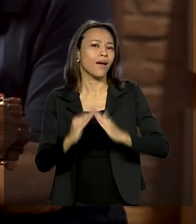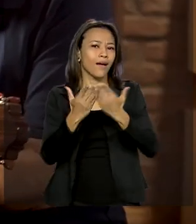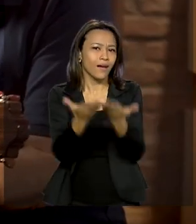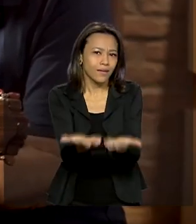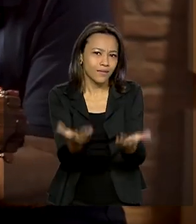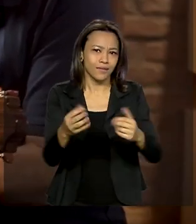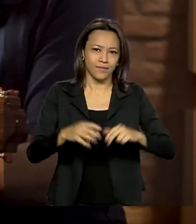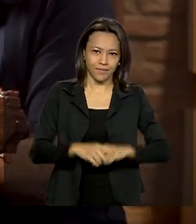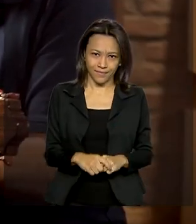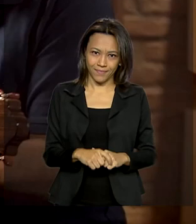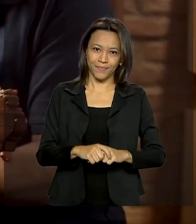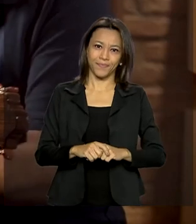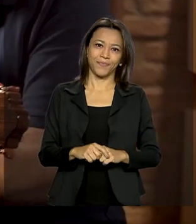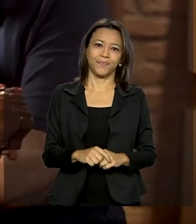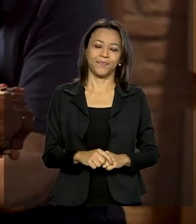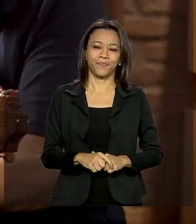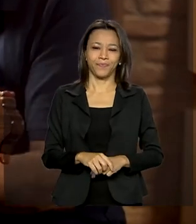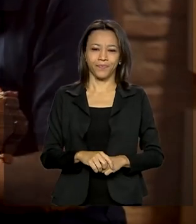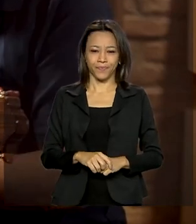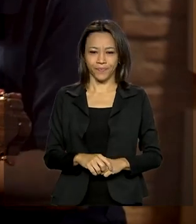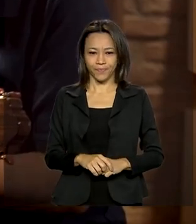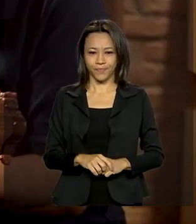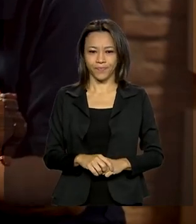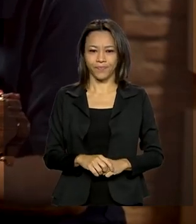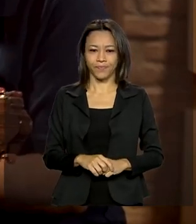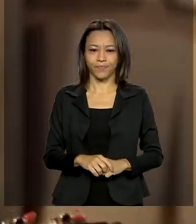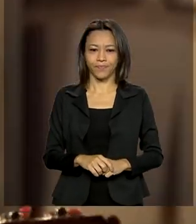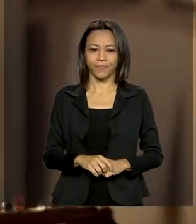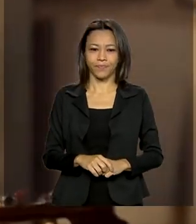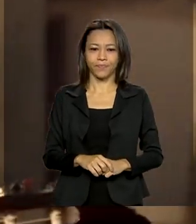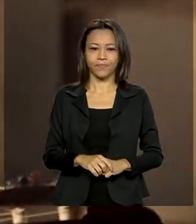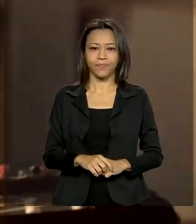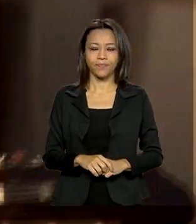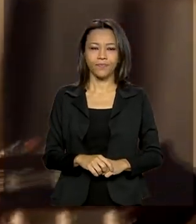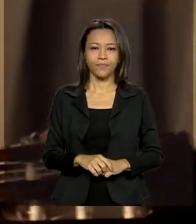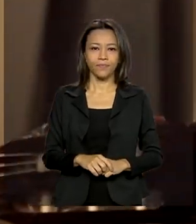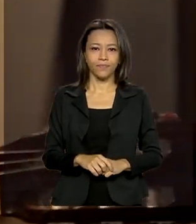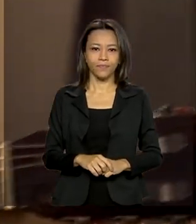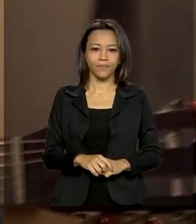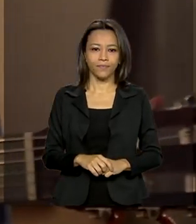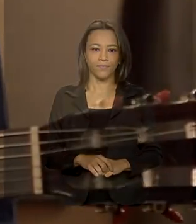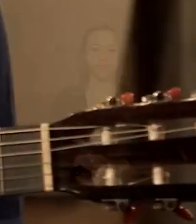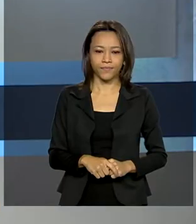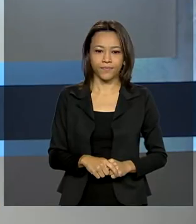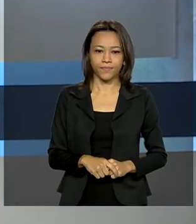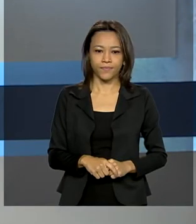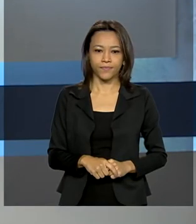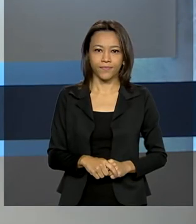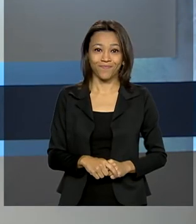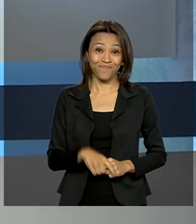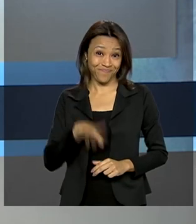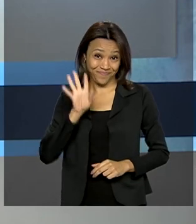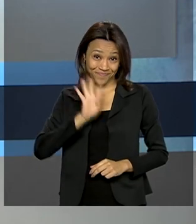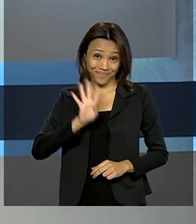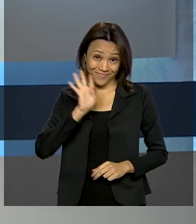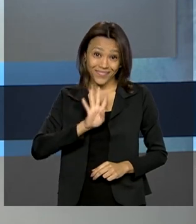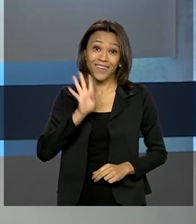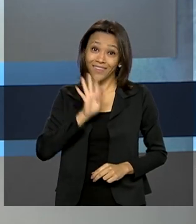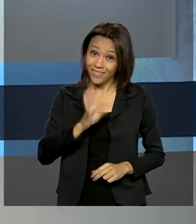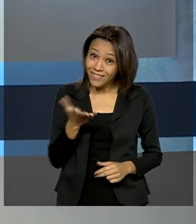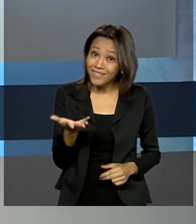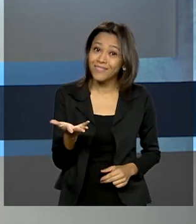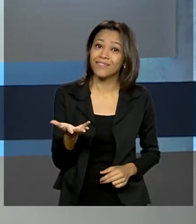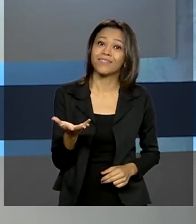bacana, né? Essa